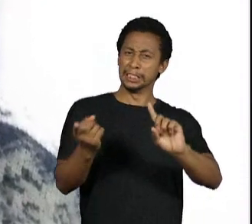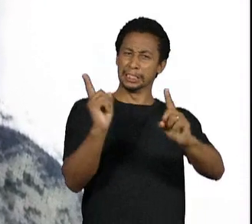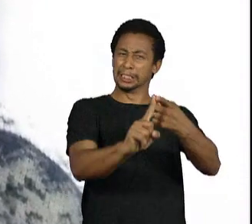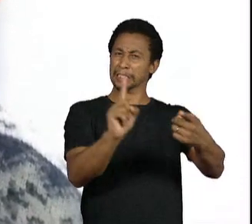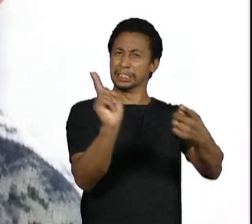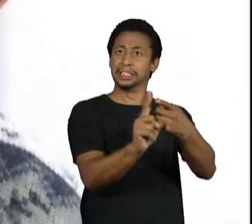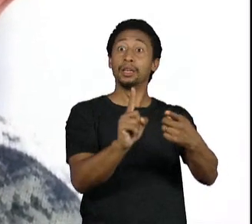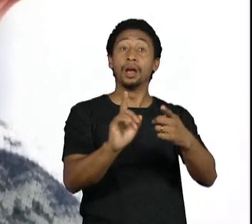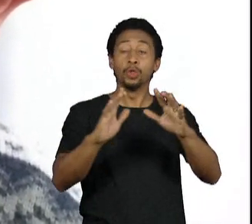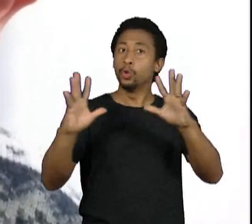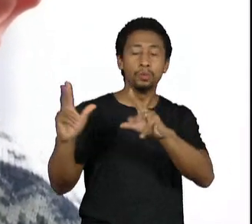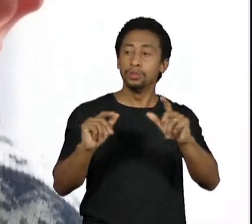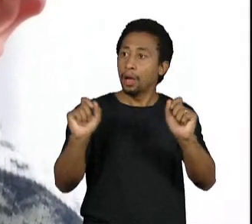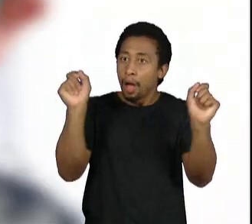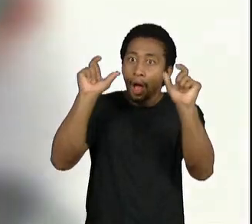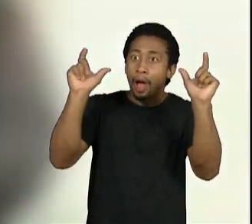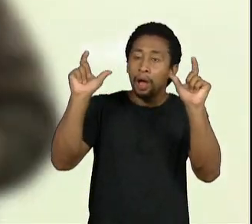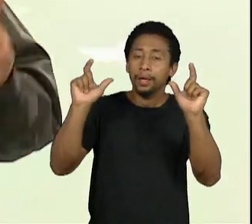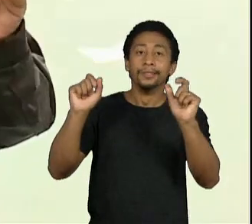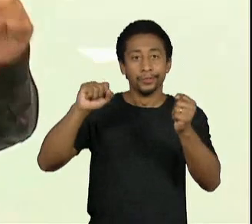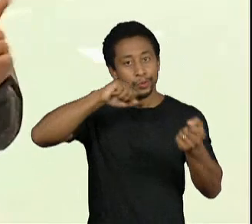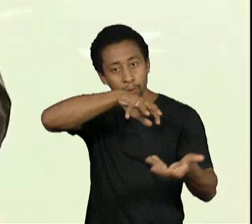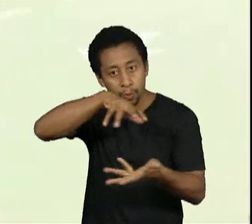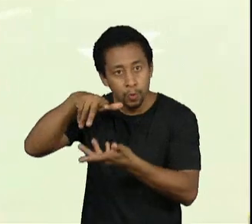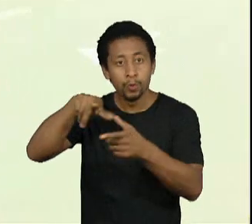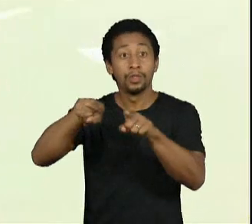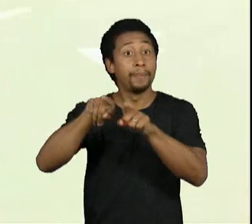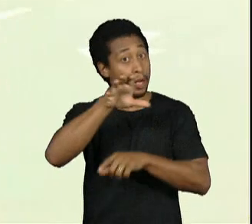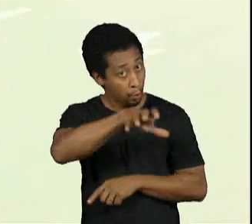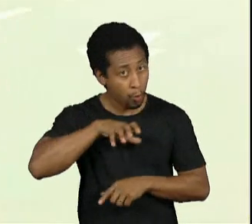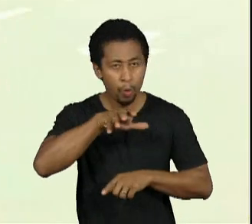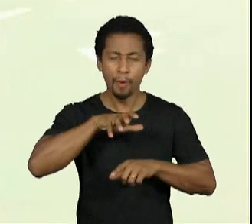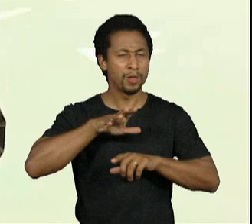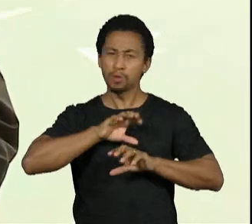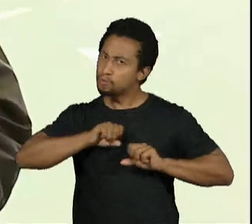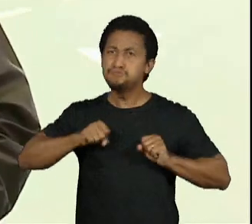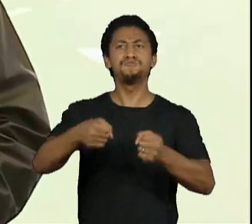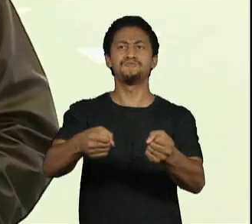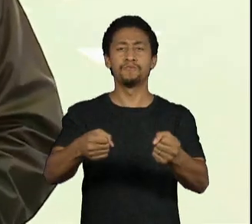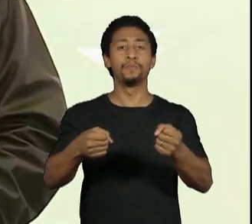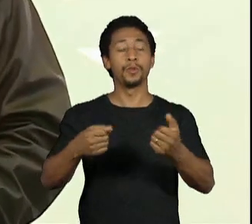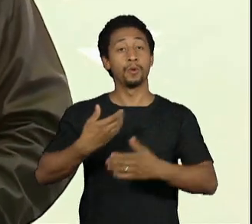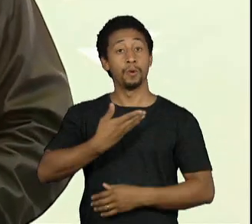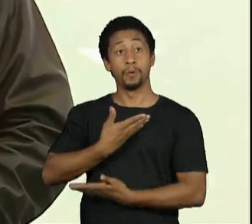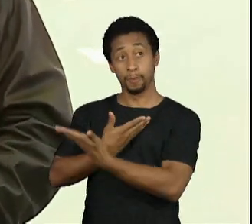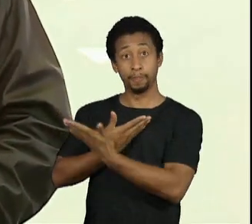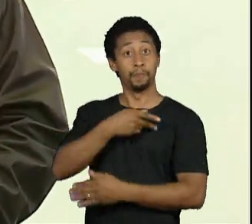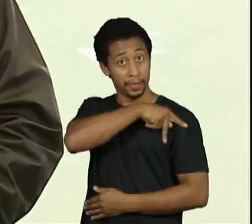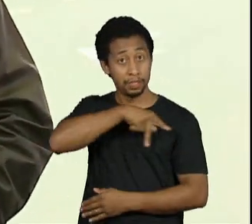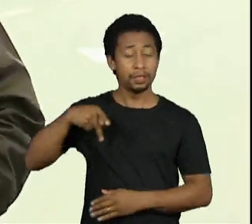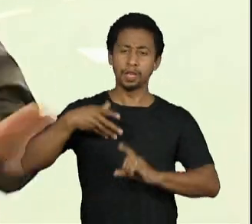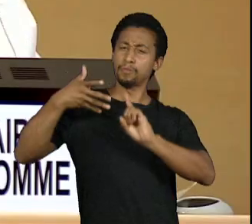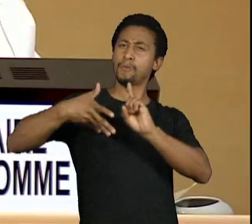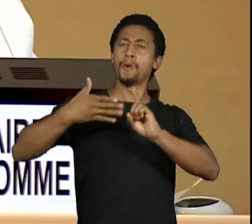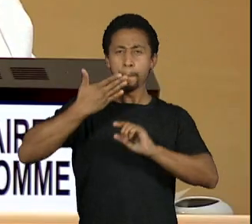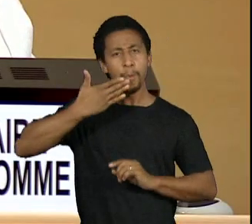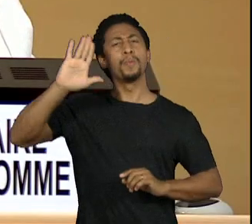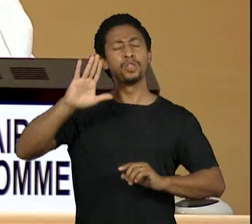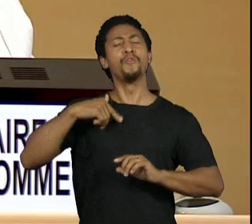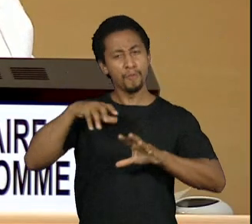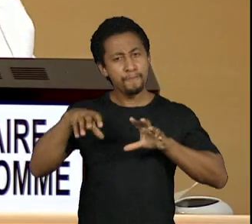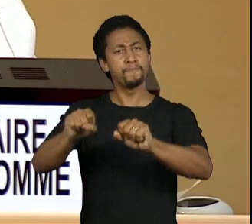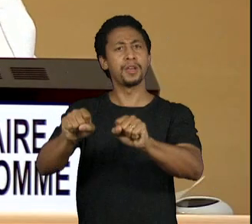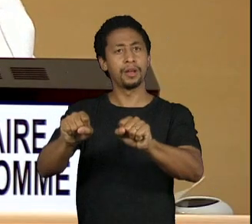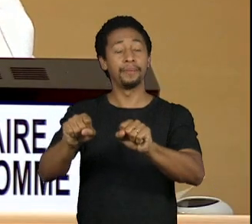indignação na Colômbia e no mundo. O presidente colombiano, Ivan Duque, prometeu encontrar o autor da ofensa. Em